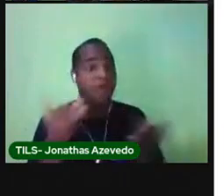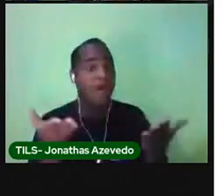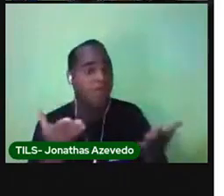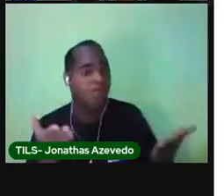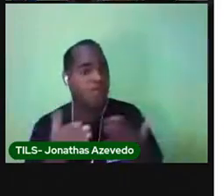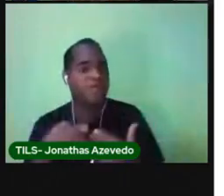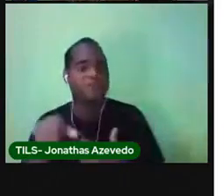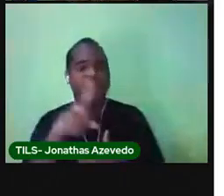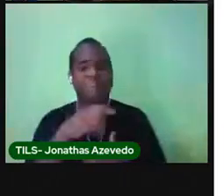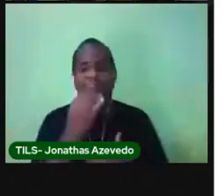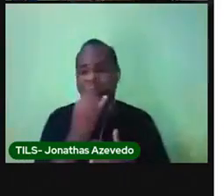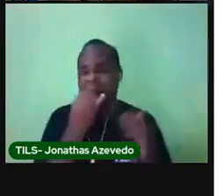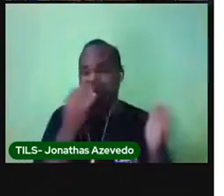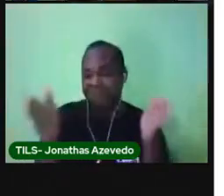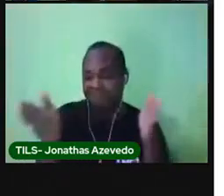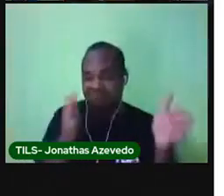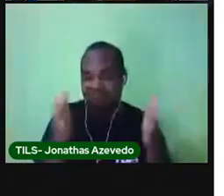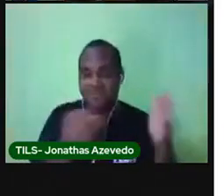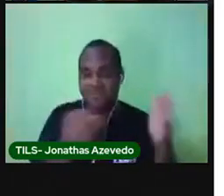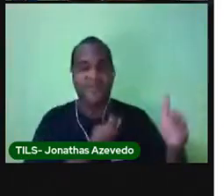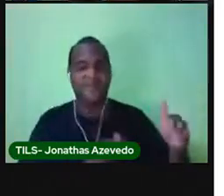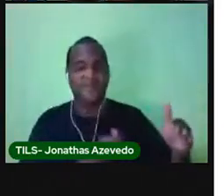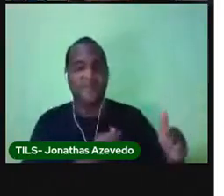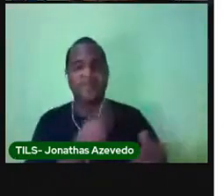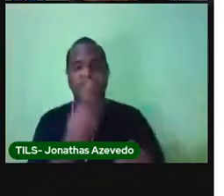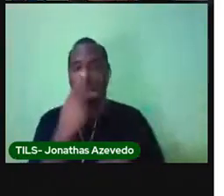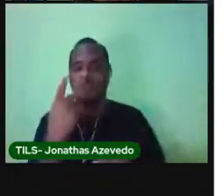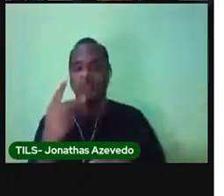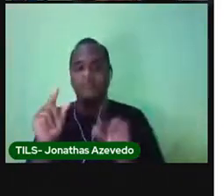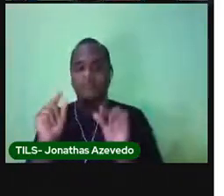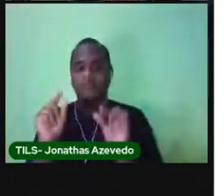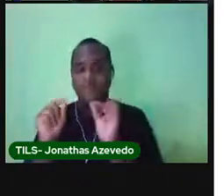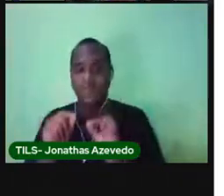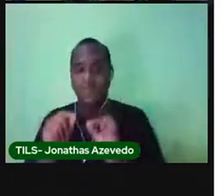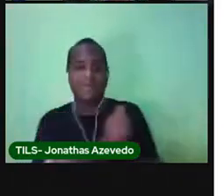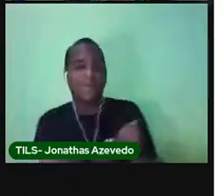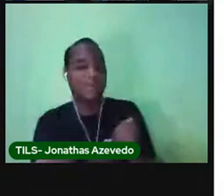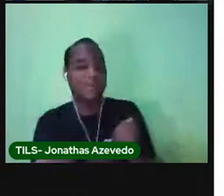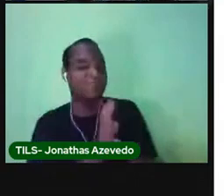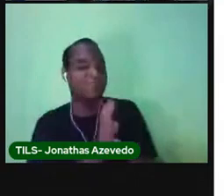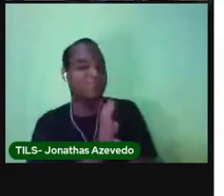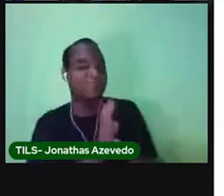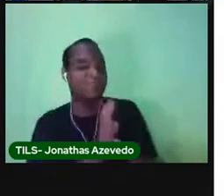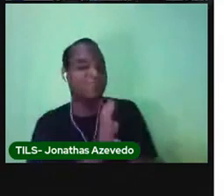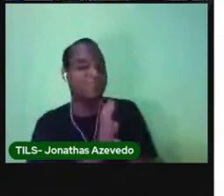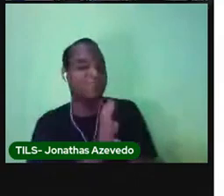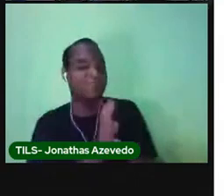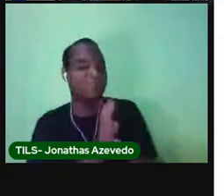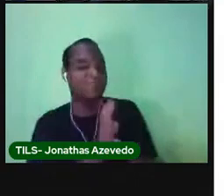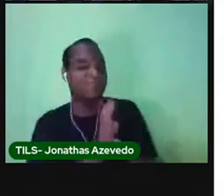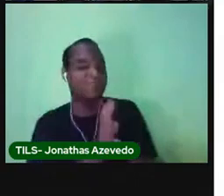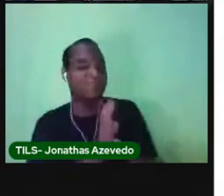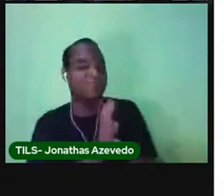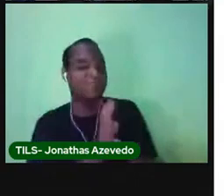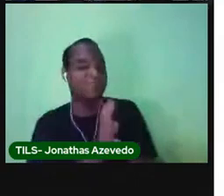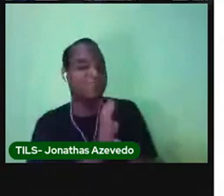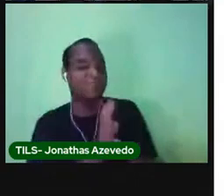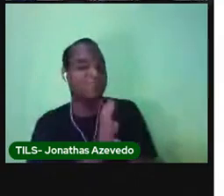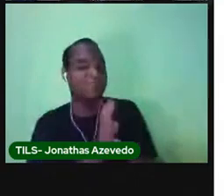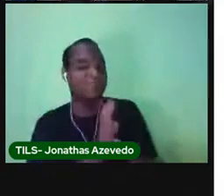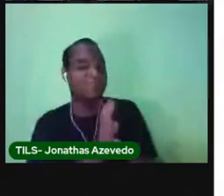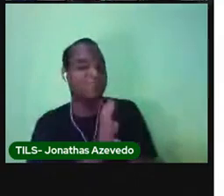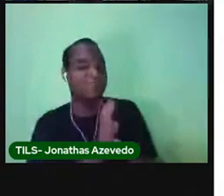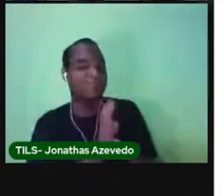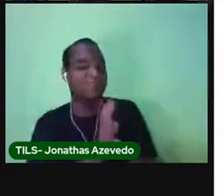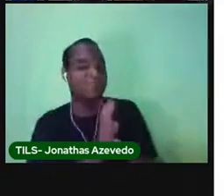da vida você, meu aluno amado do segundo ano está? Você está em qual fase?